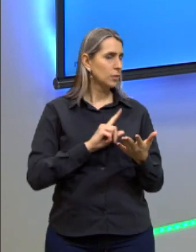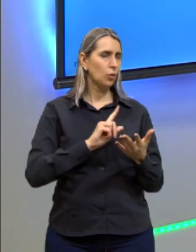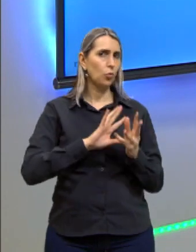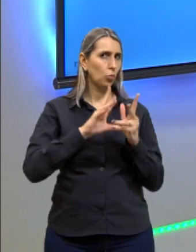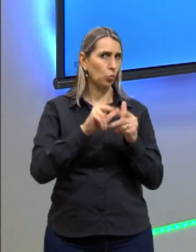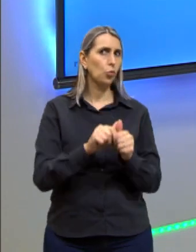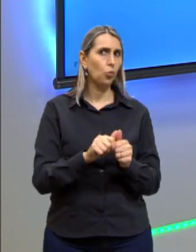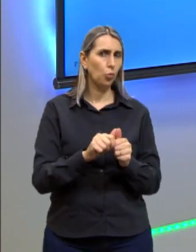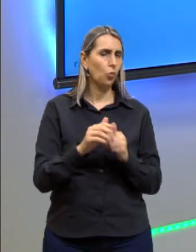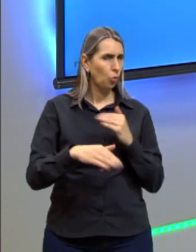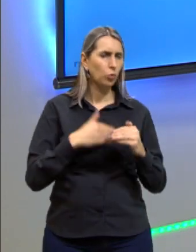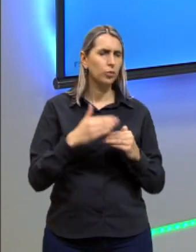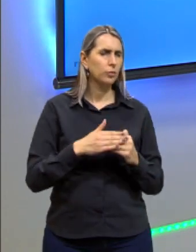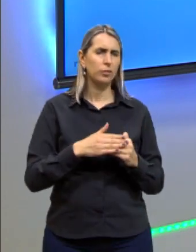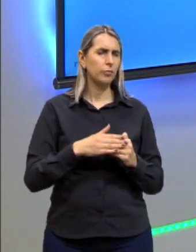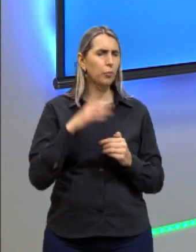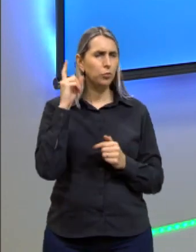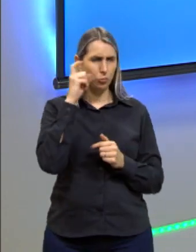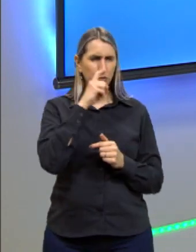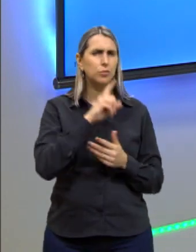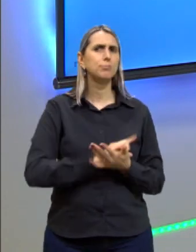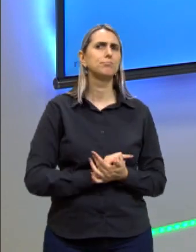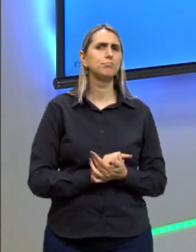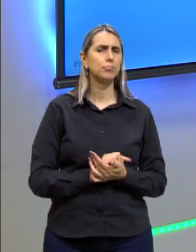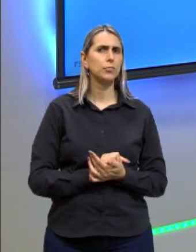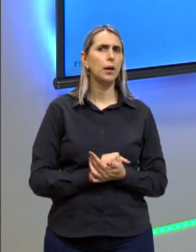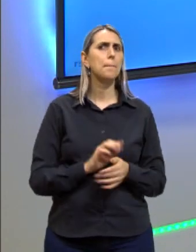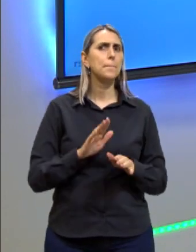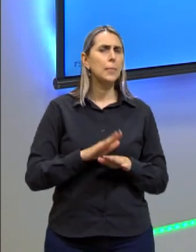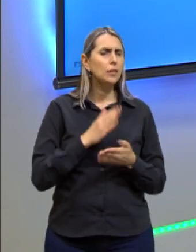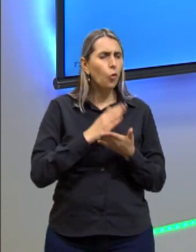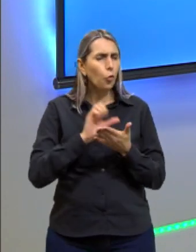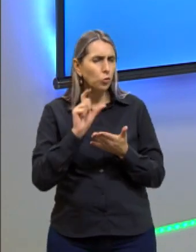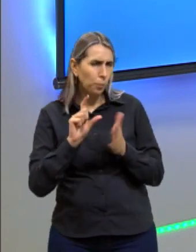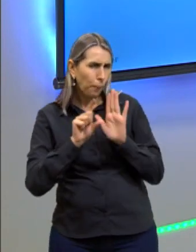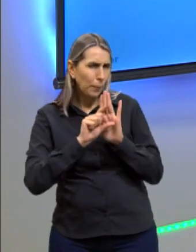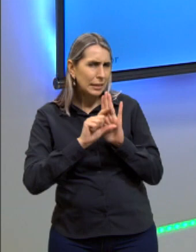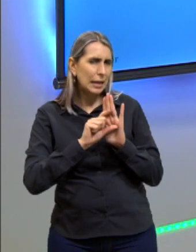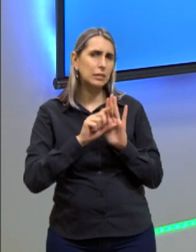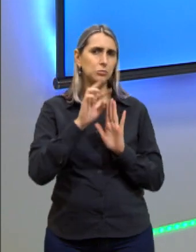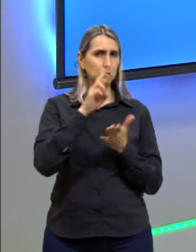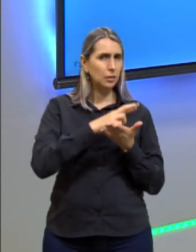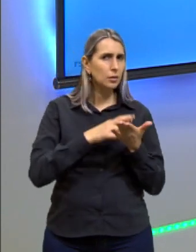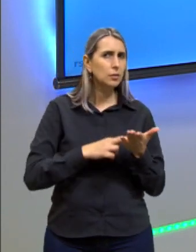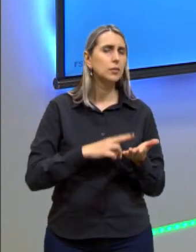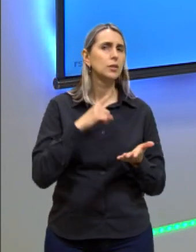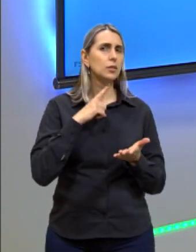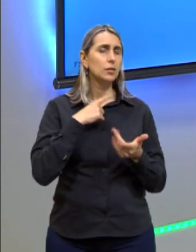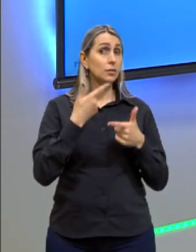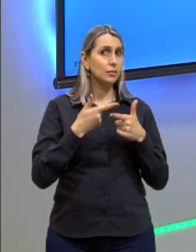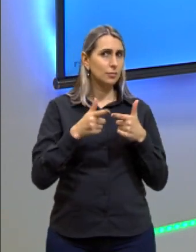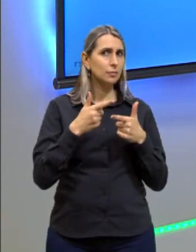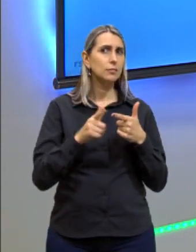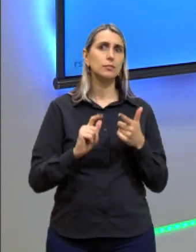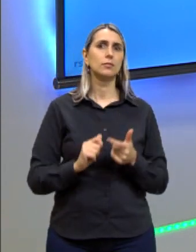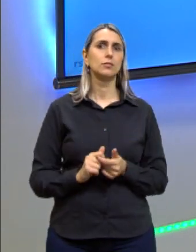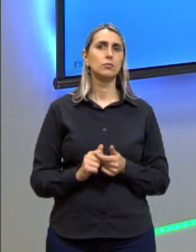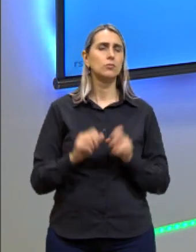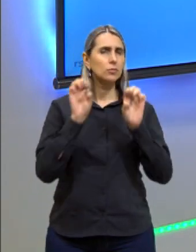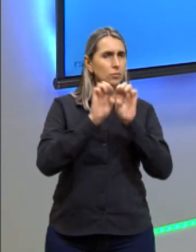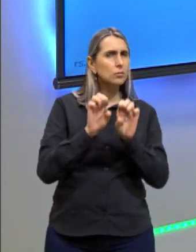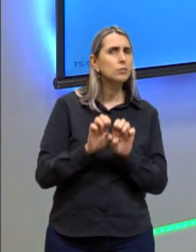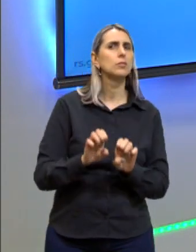elas, até para não ficar muito maçante, tá? Mas partes delas que têm problemas de